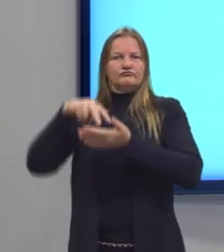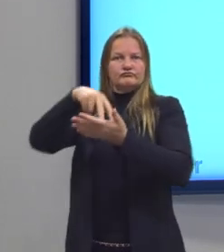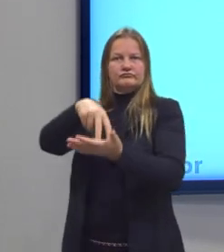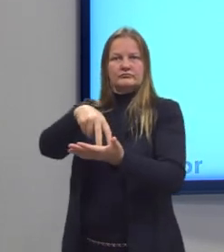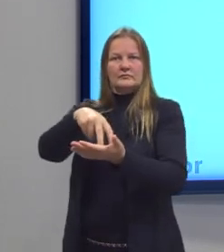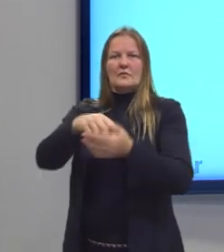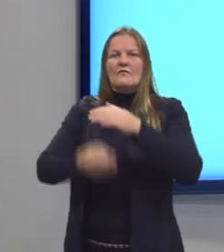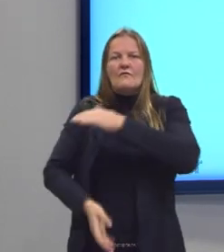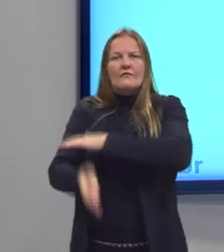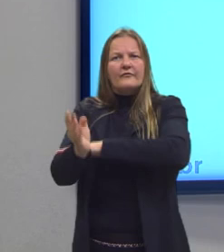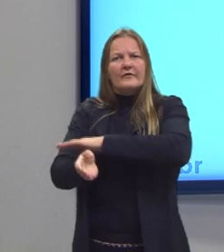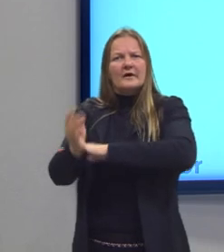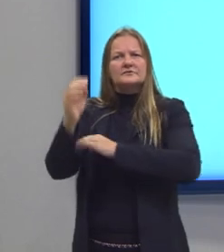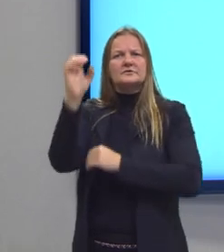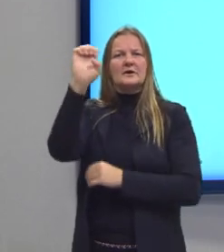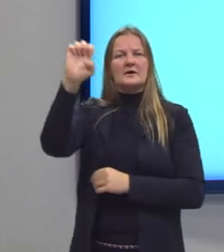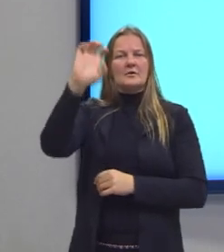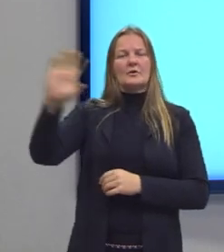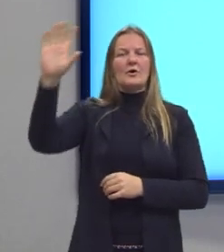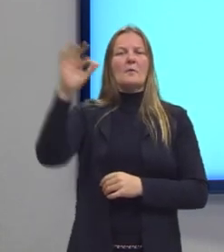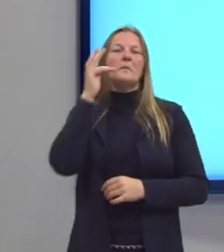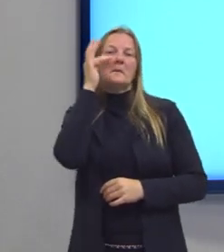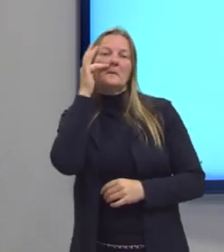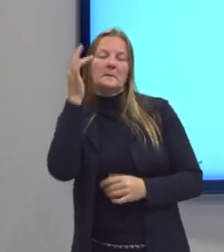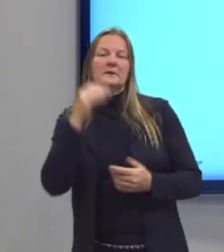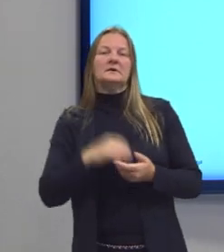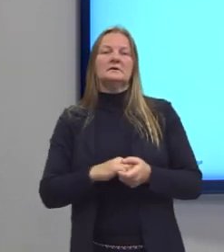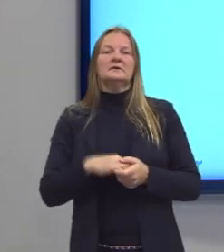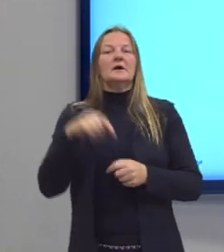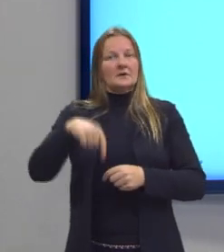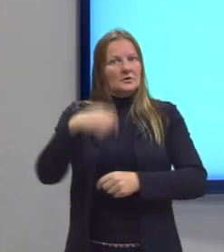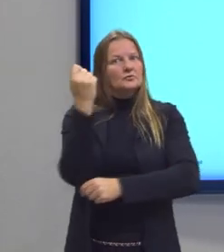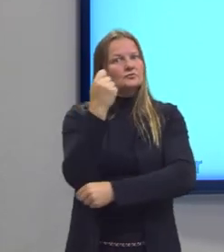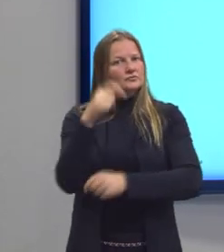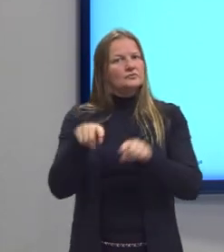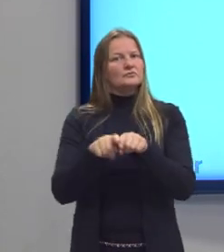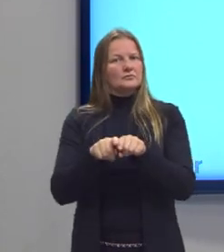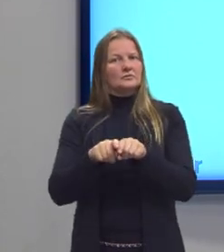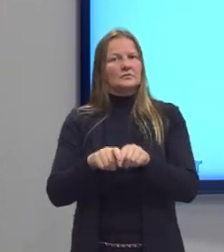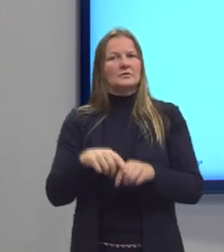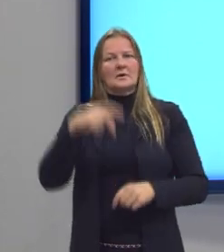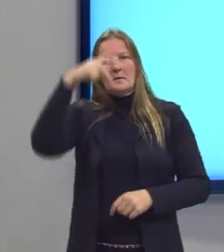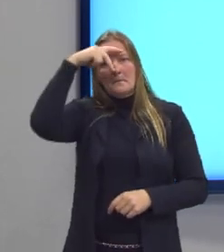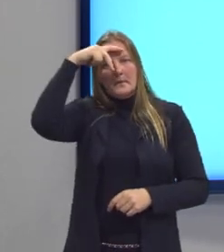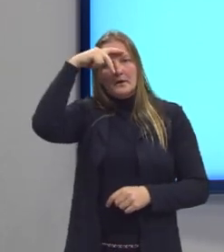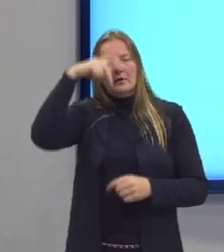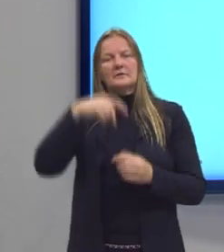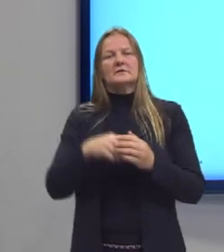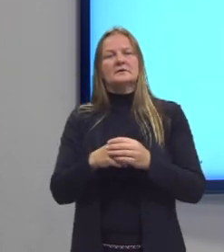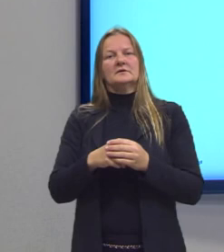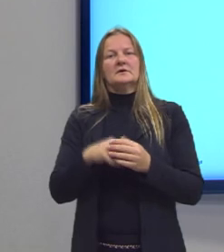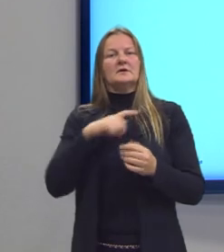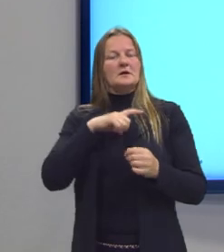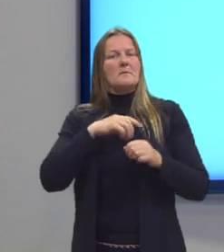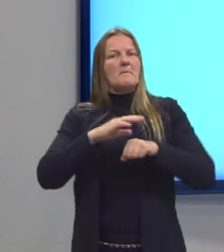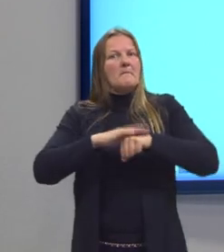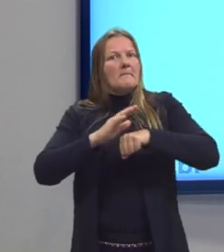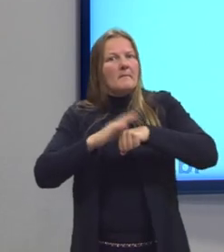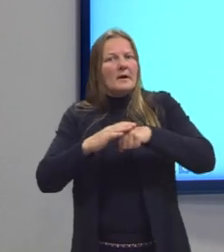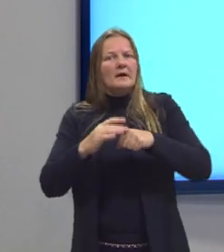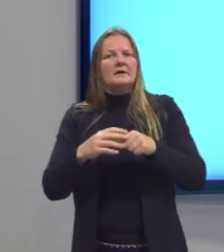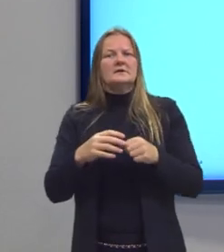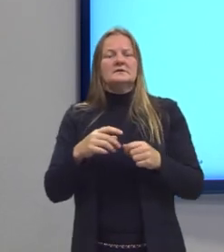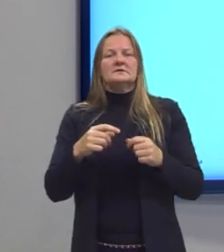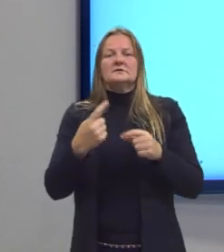a Europa e muitos para a França, inclusive aqui do Rio Grande do Sul, da região de Pelotas, que tem mais condições em função do